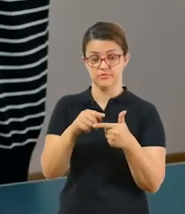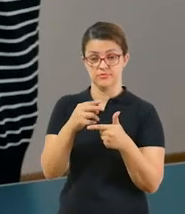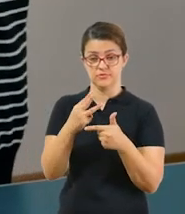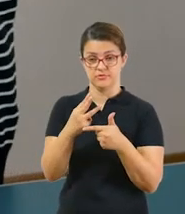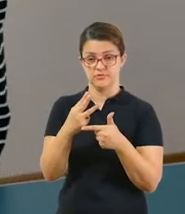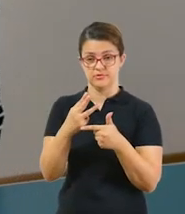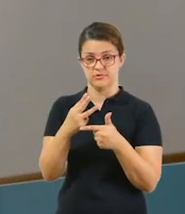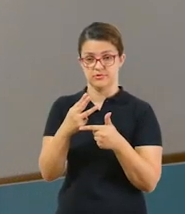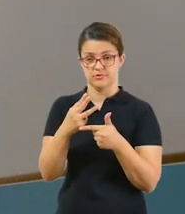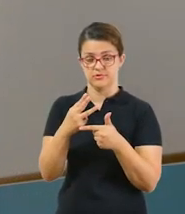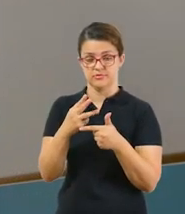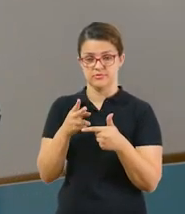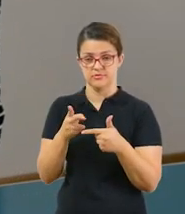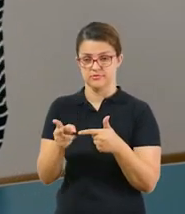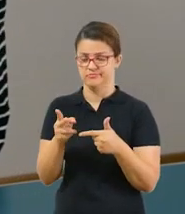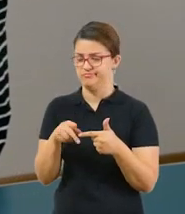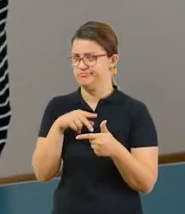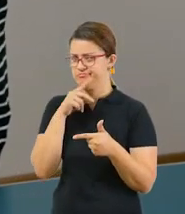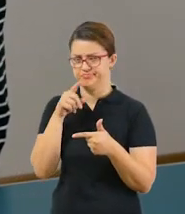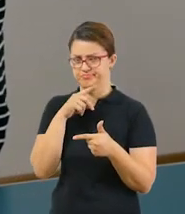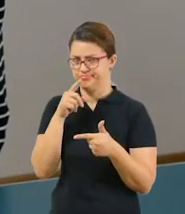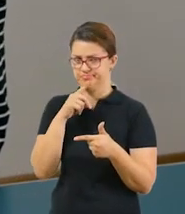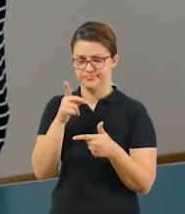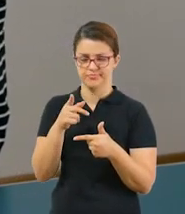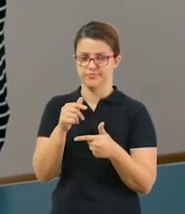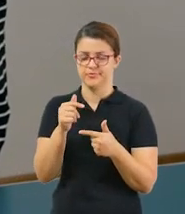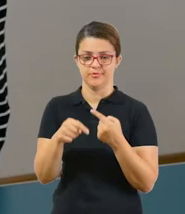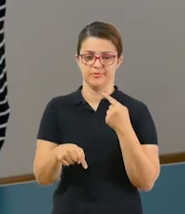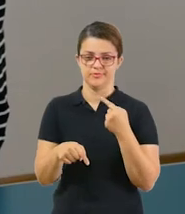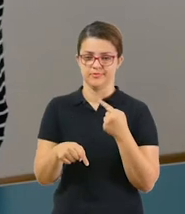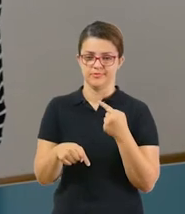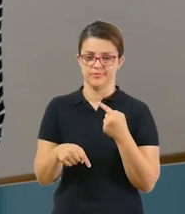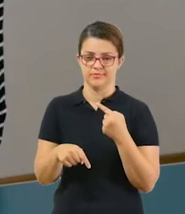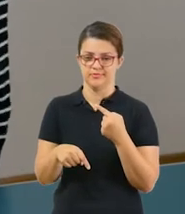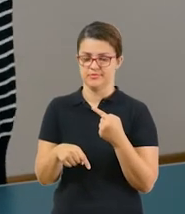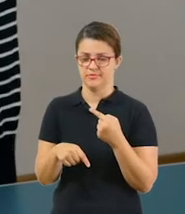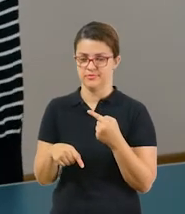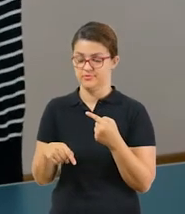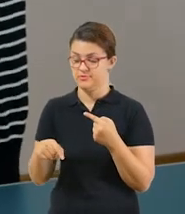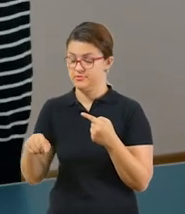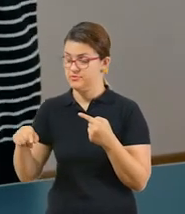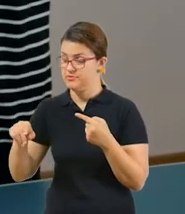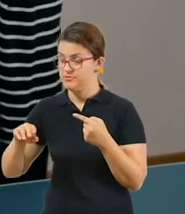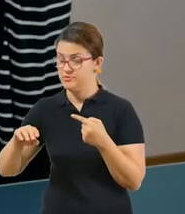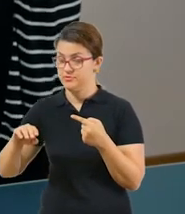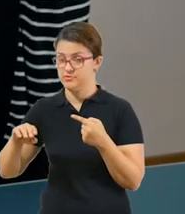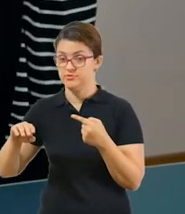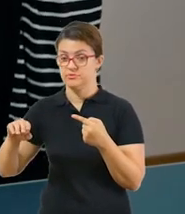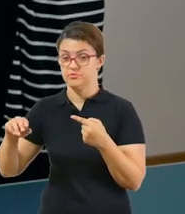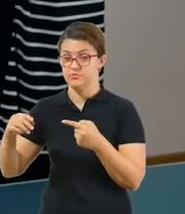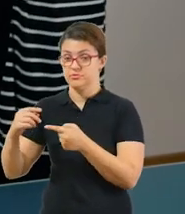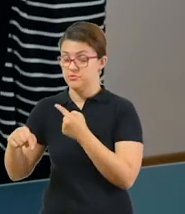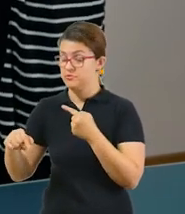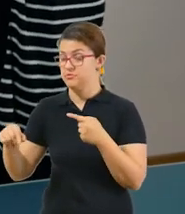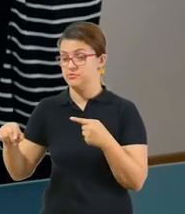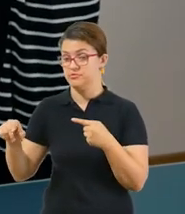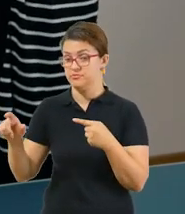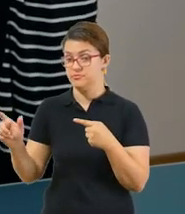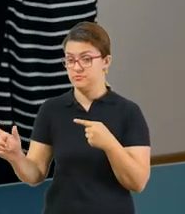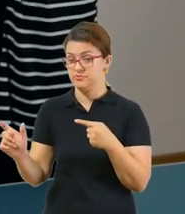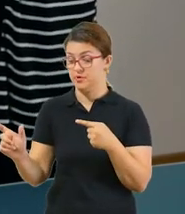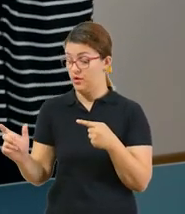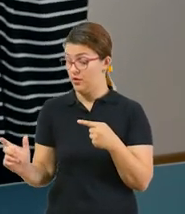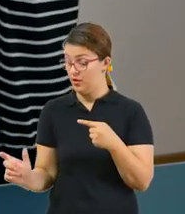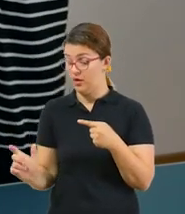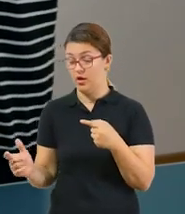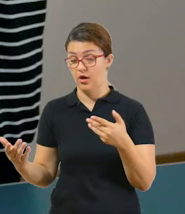elemento da sequência, 7 dividido por 3, não, não vai dar 12. Então, você já elimina essa segunda opção aqui.